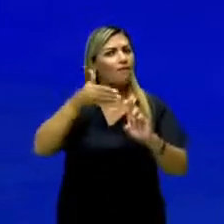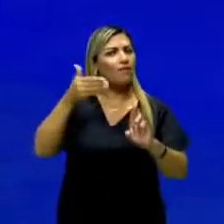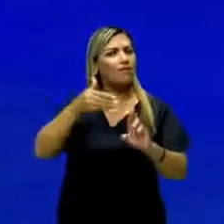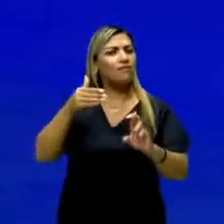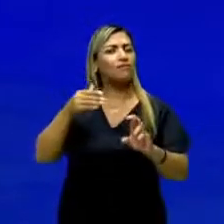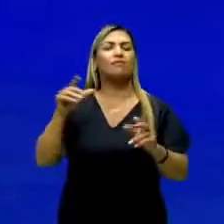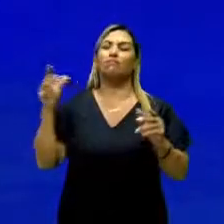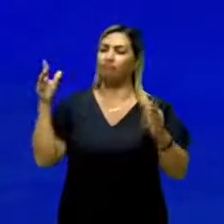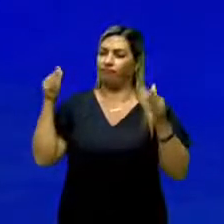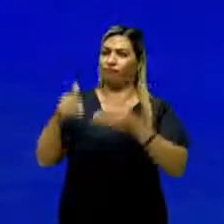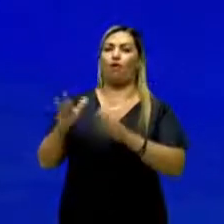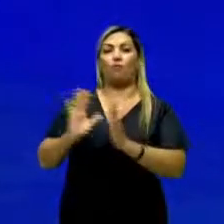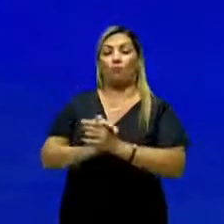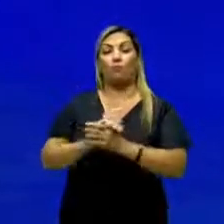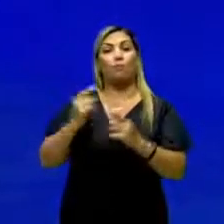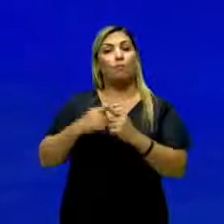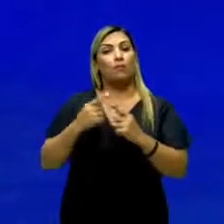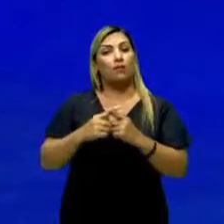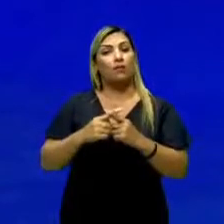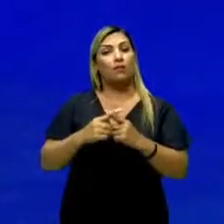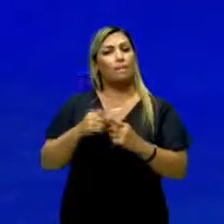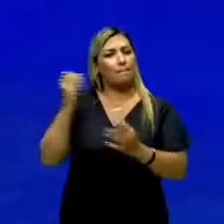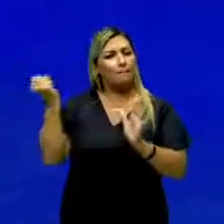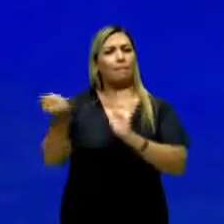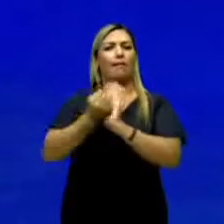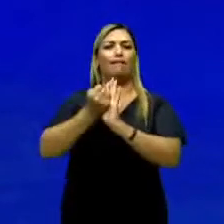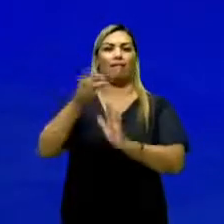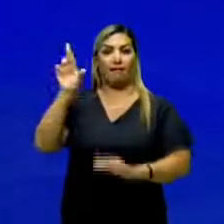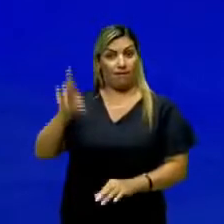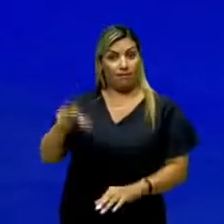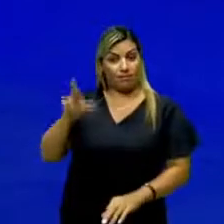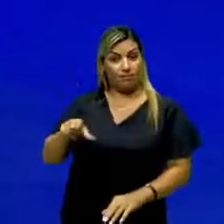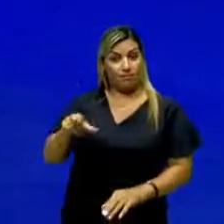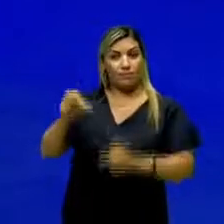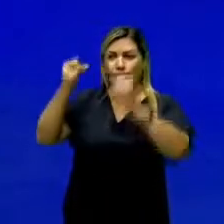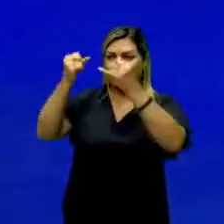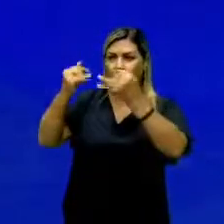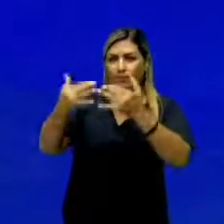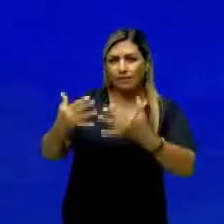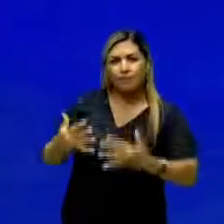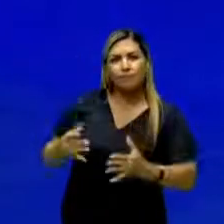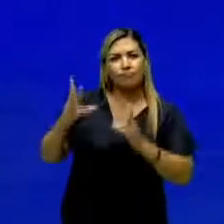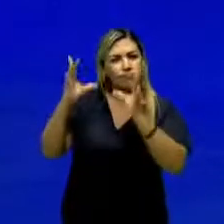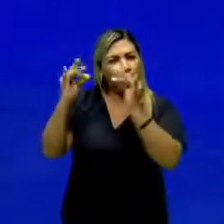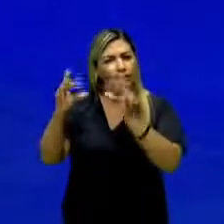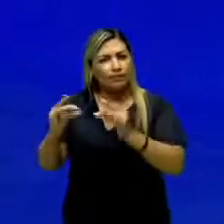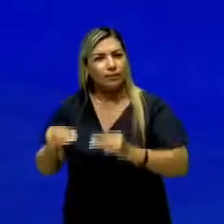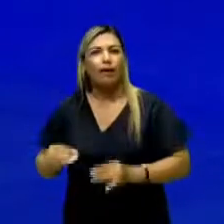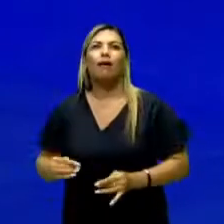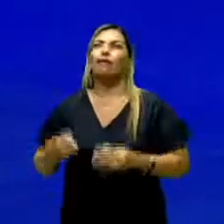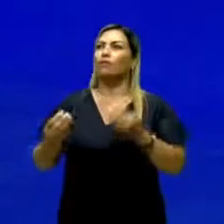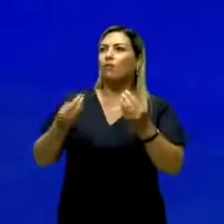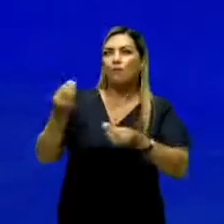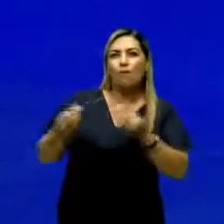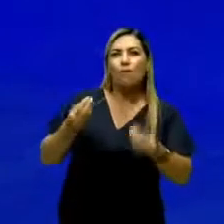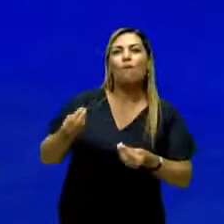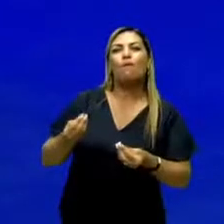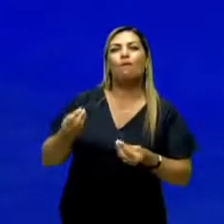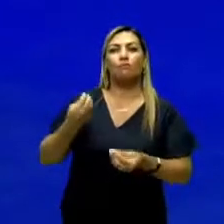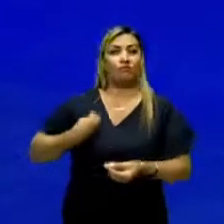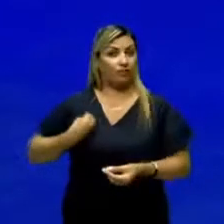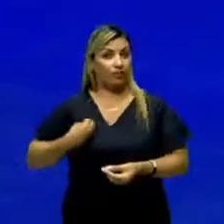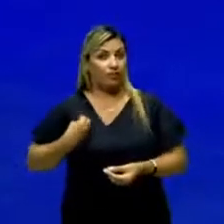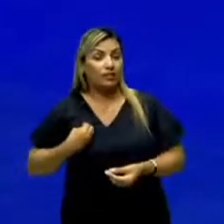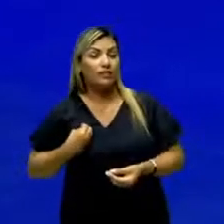o que quer dizer isso? É um predomínio da razão, da explicação do que as coisas são, de como elas